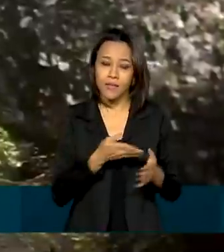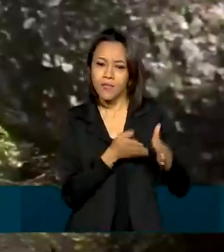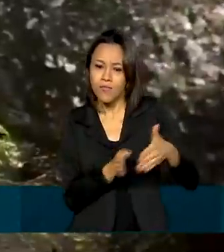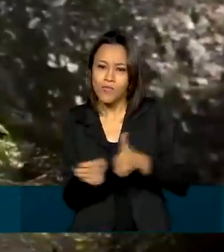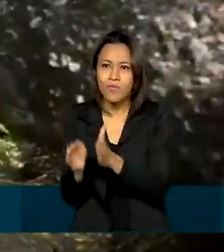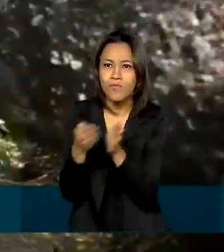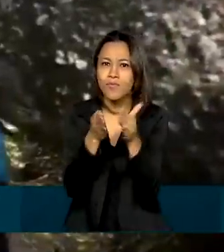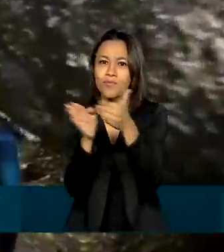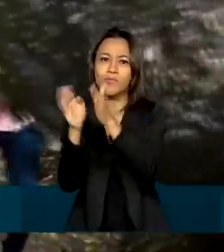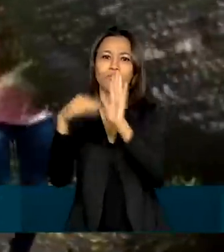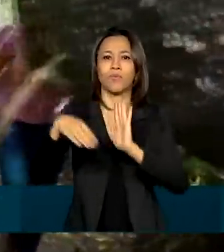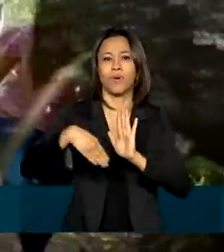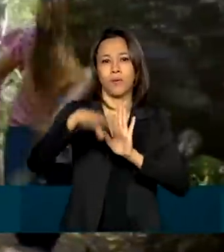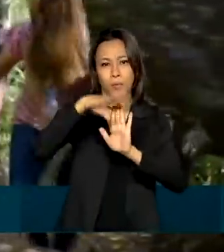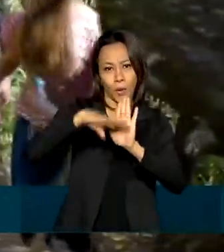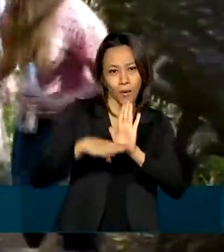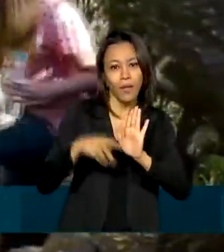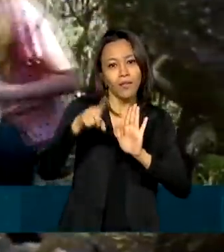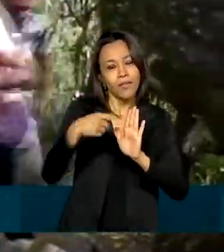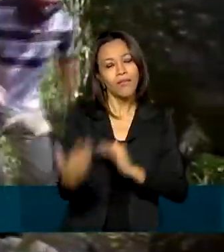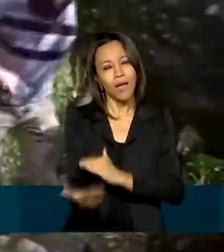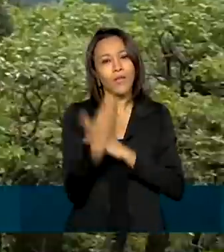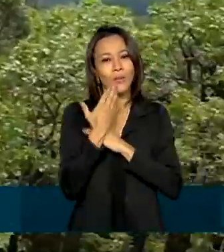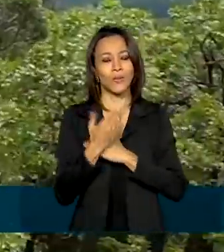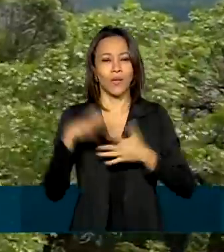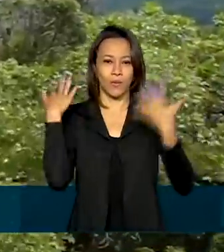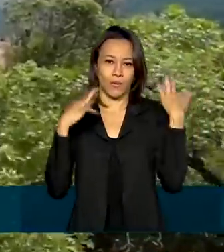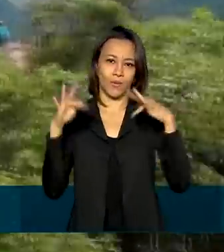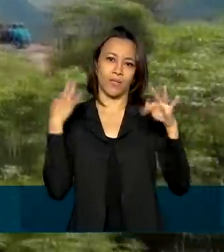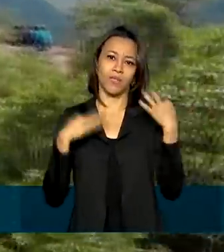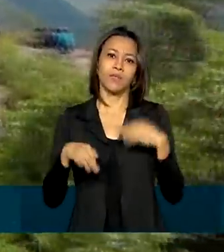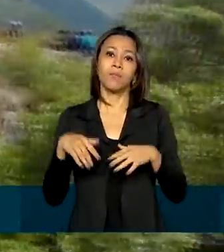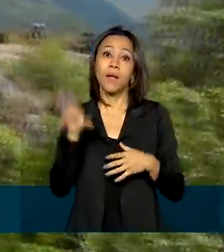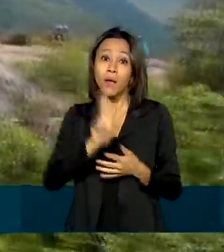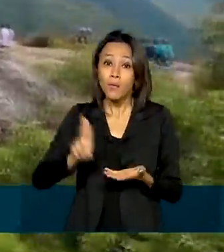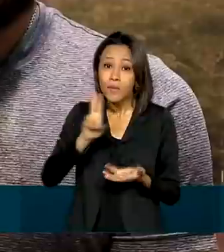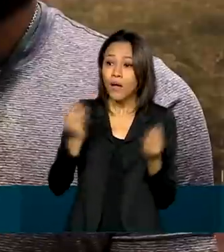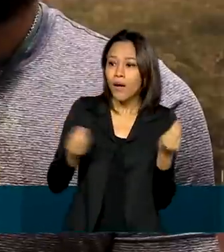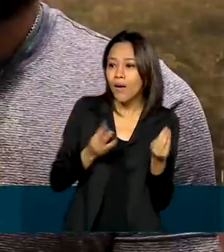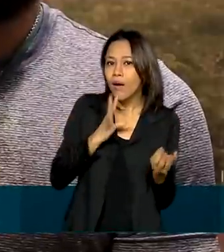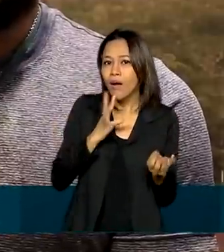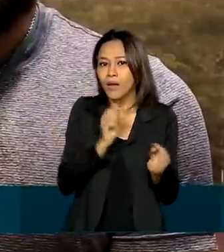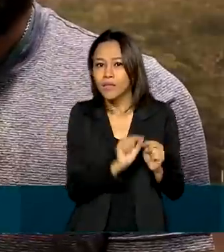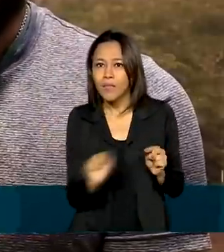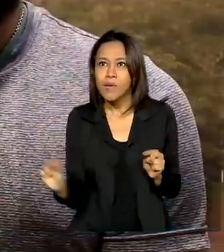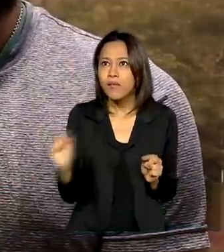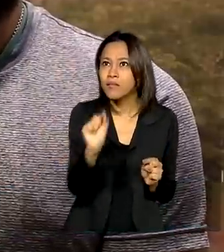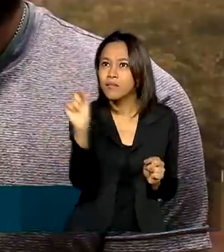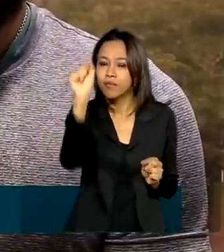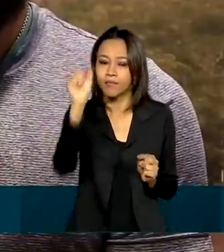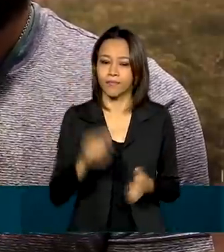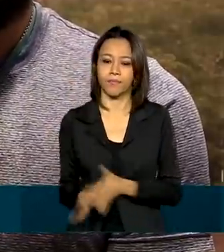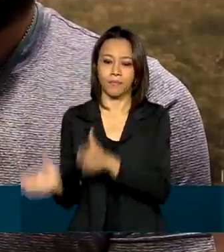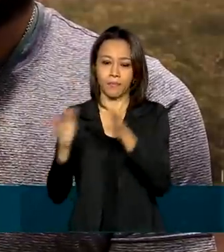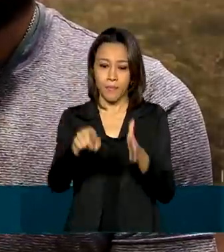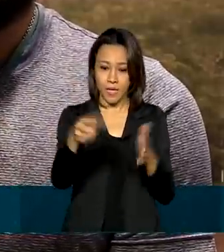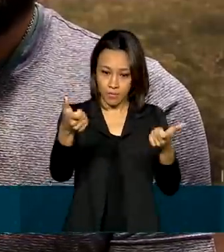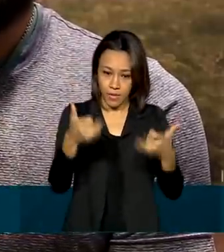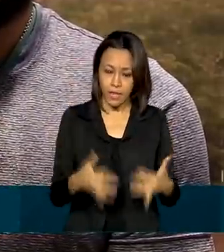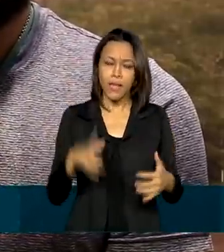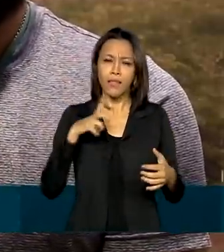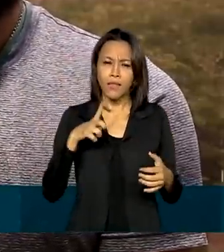mais segurança para os turistas e usuários dos trajetos de longo curso. Nesse caminho do é marcado, já vai ter